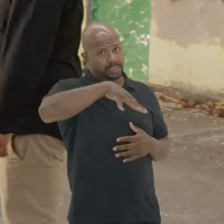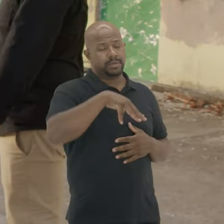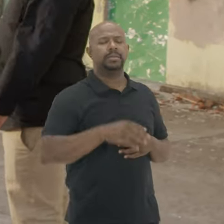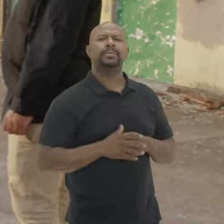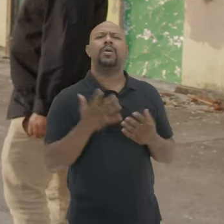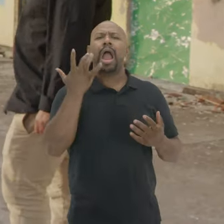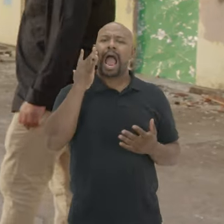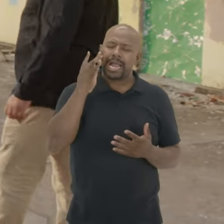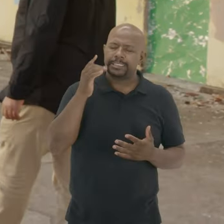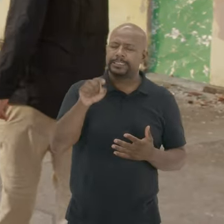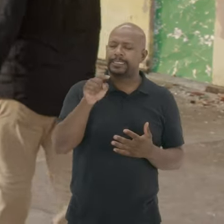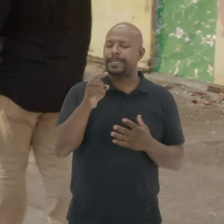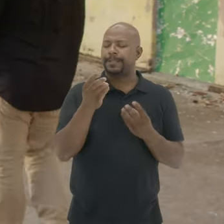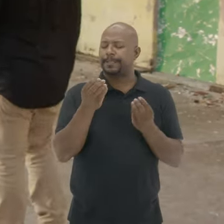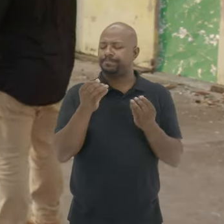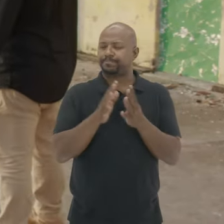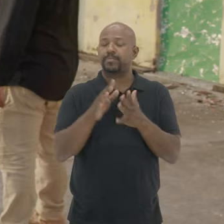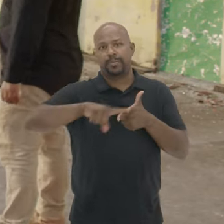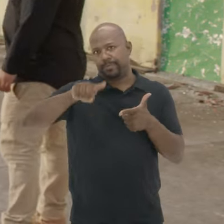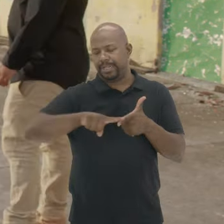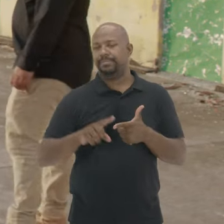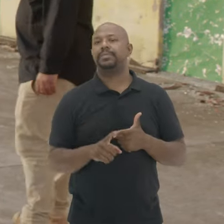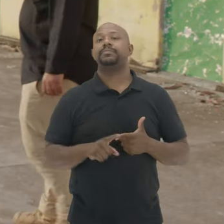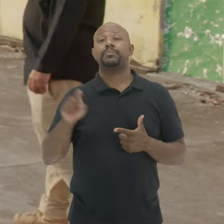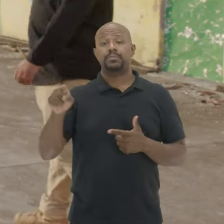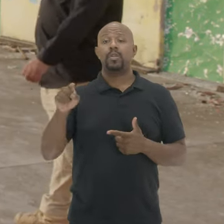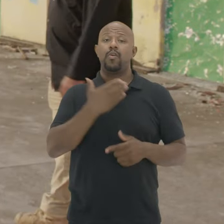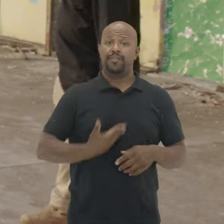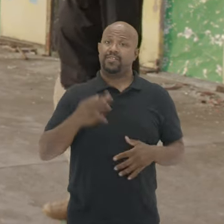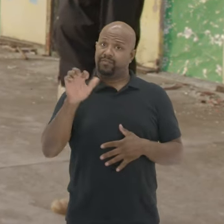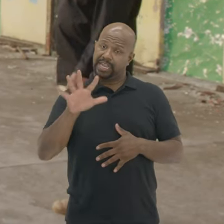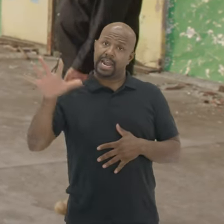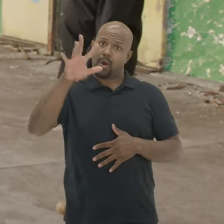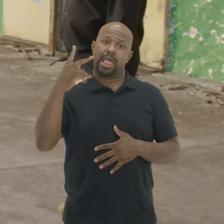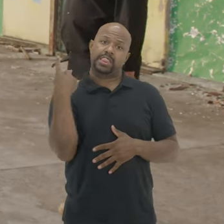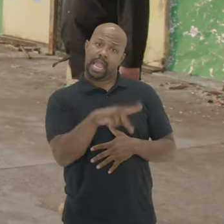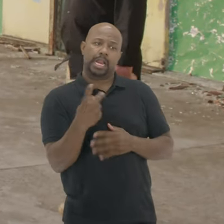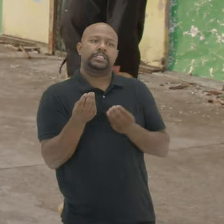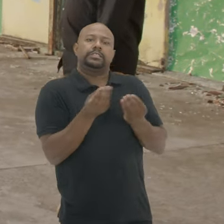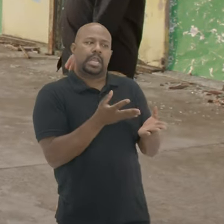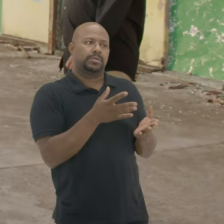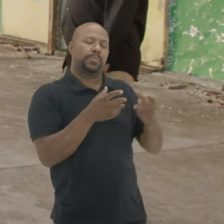verdade O que eu acho Que é um dos pontos De problema A união Por ser dela E estar cedida ao município Não repassa